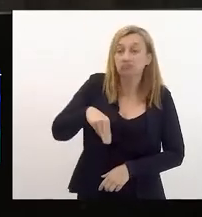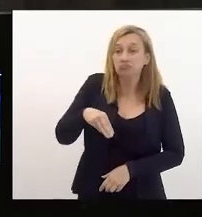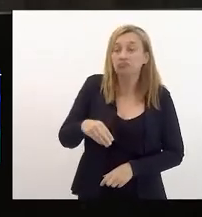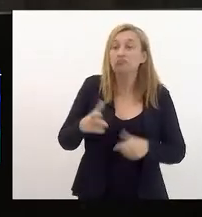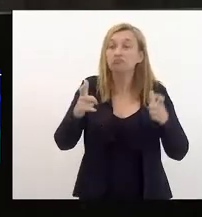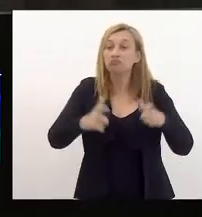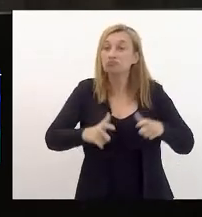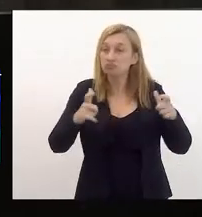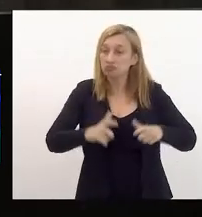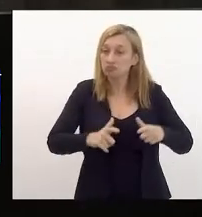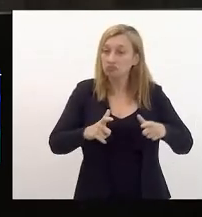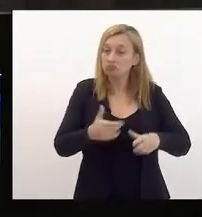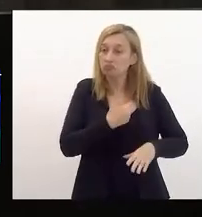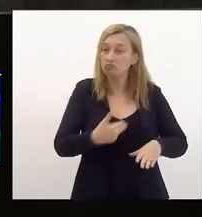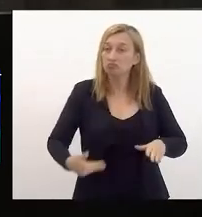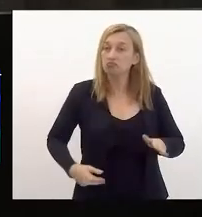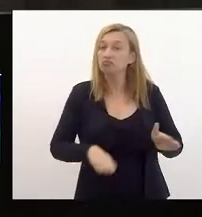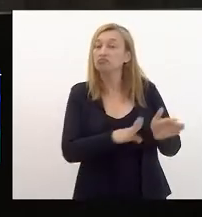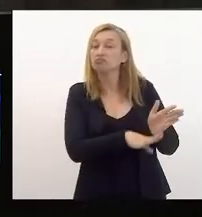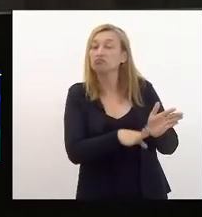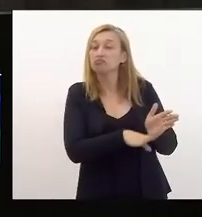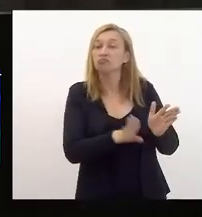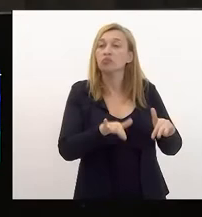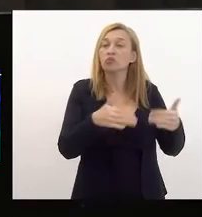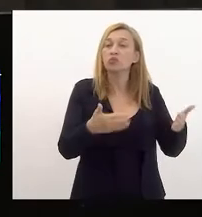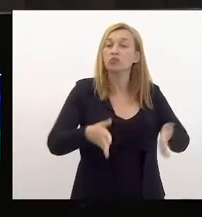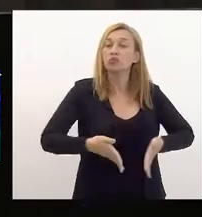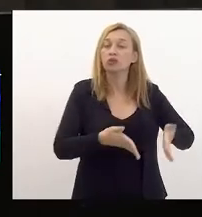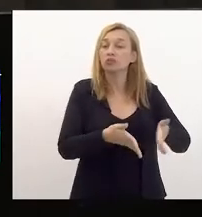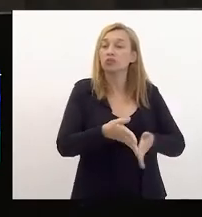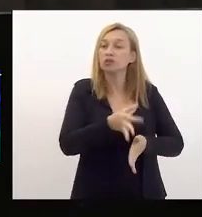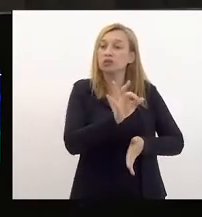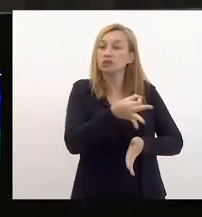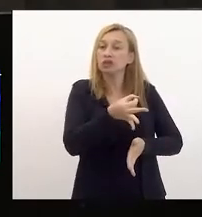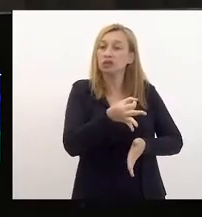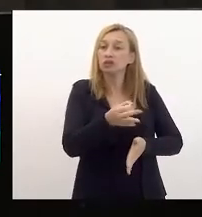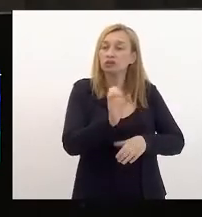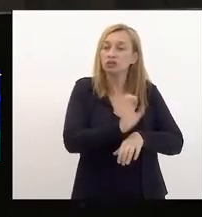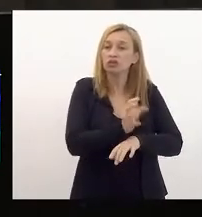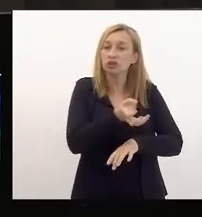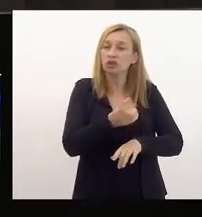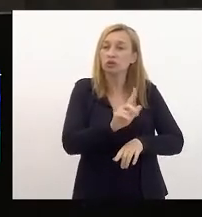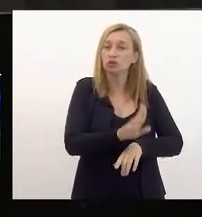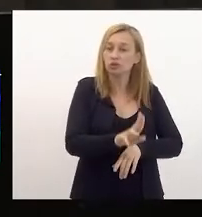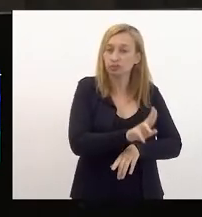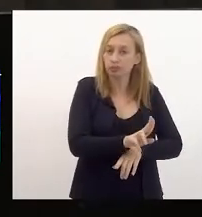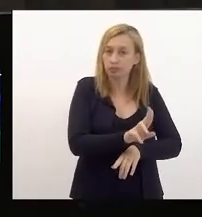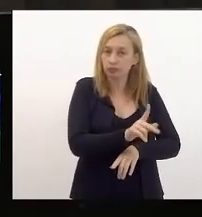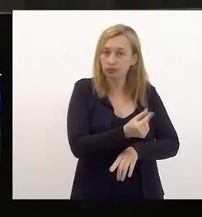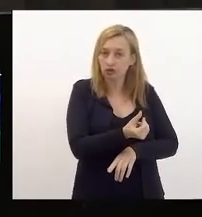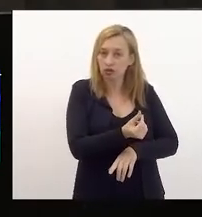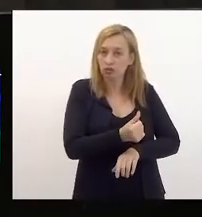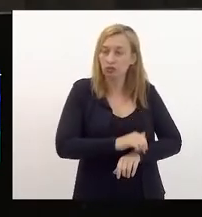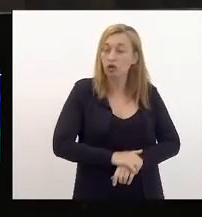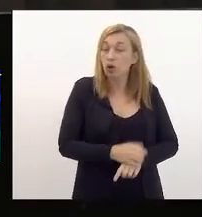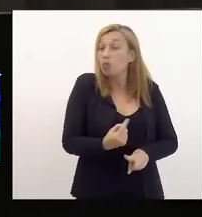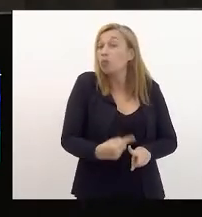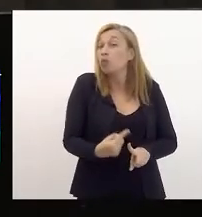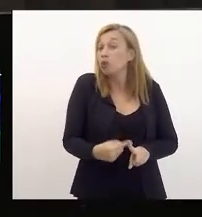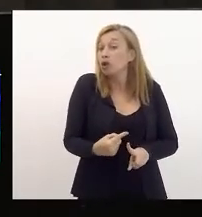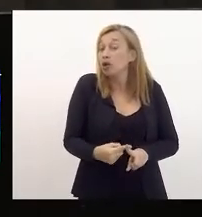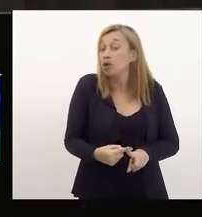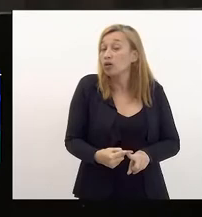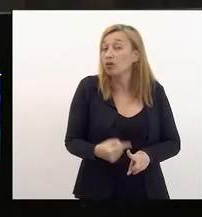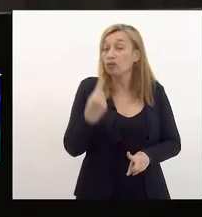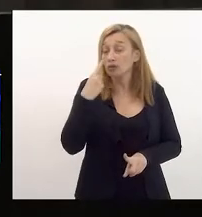governo vai gastar o seu dinheiro. Qual é a prioridade orçamentária do Estado? Porque quando